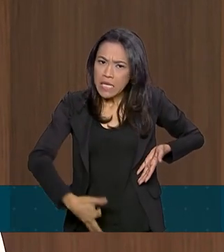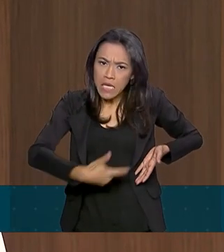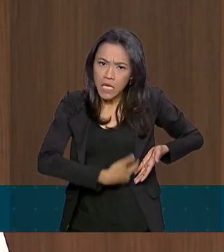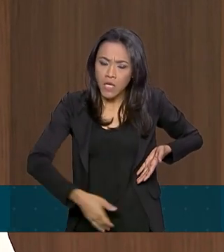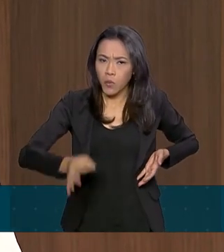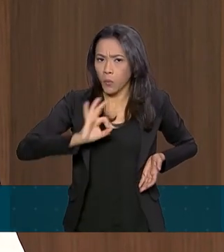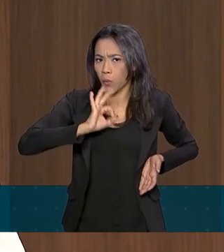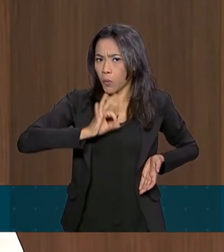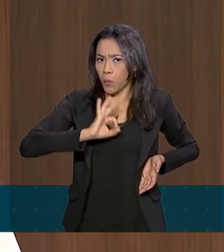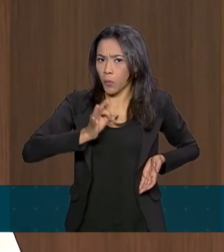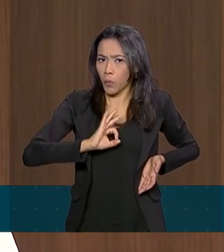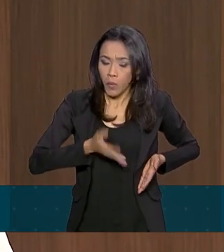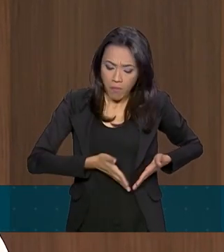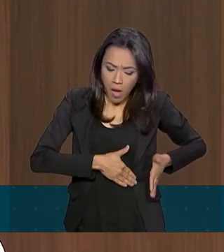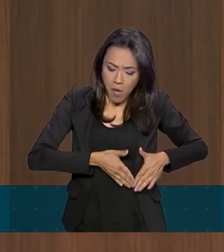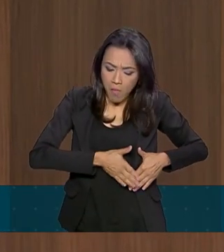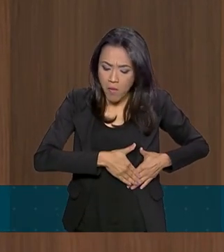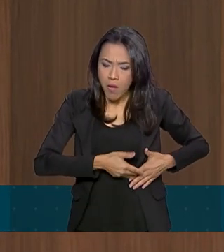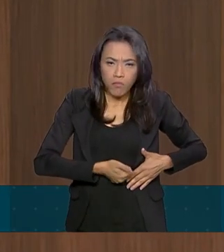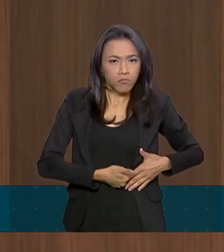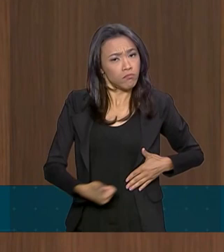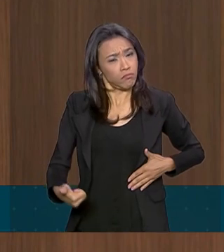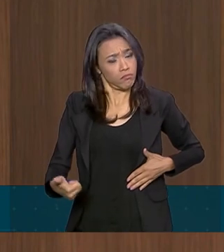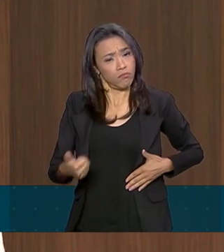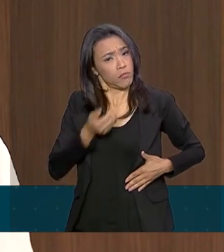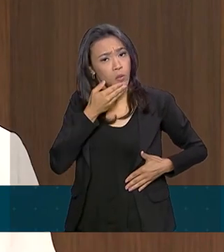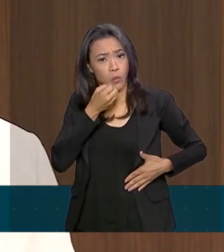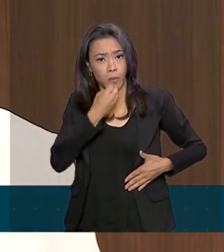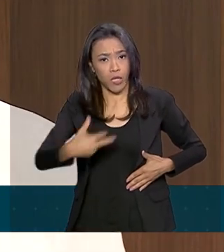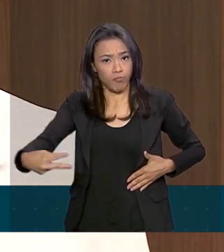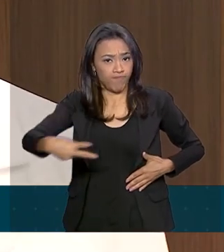curativo e o aspecto é bastante satisfatório.